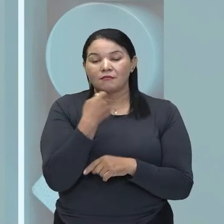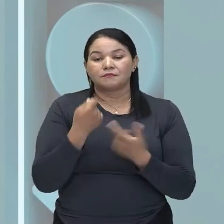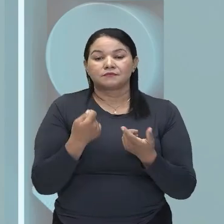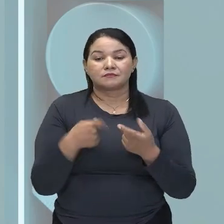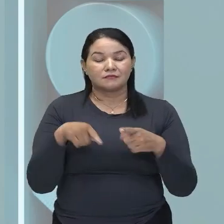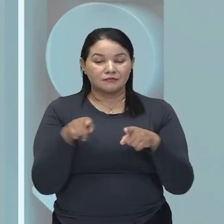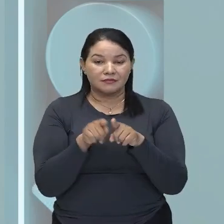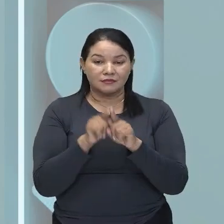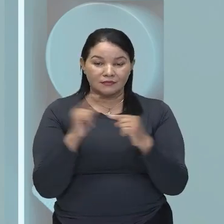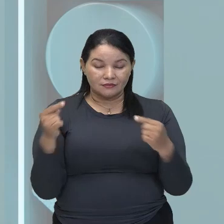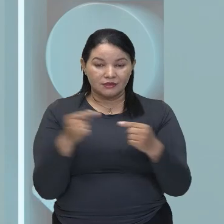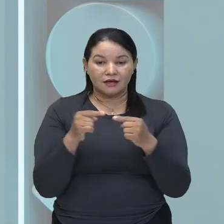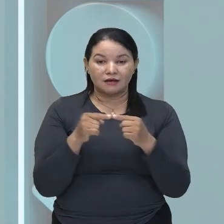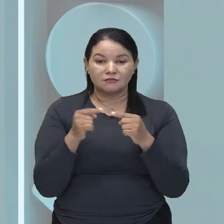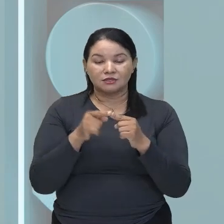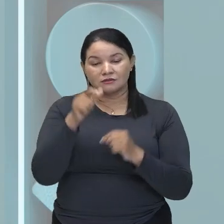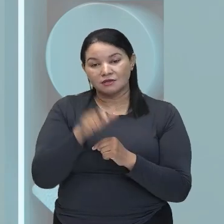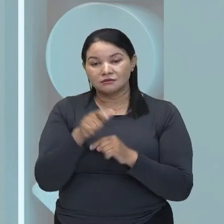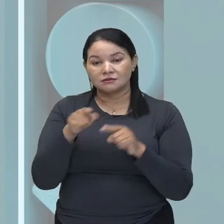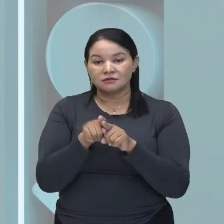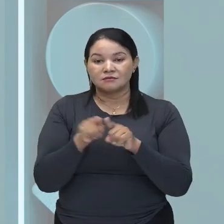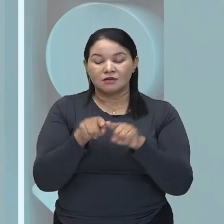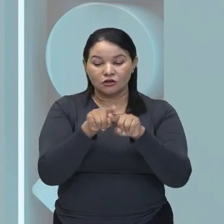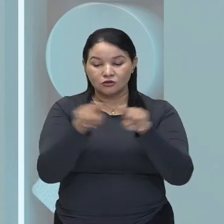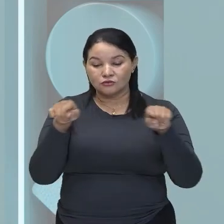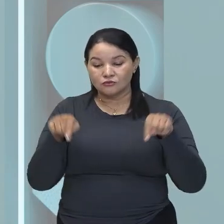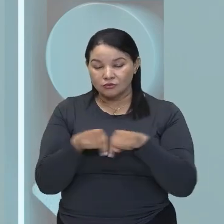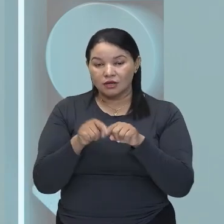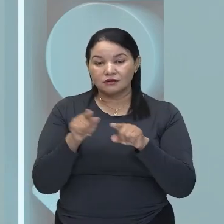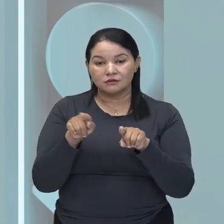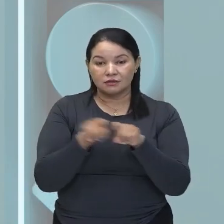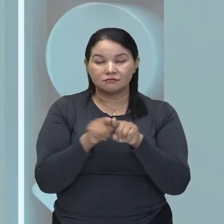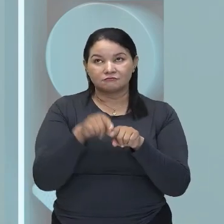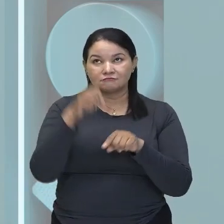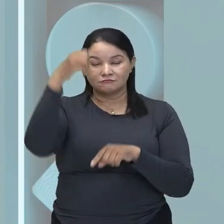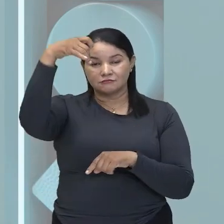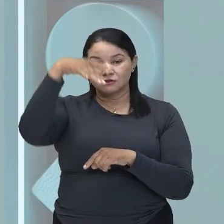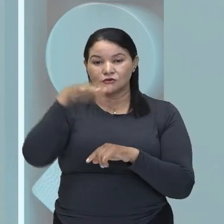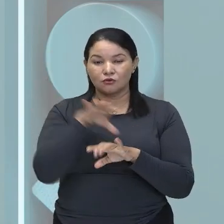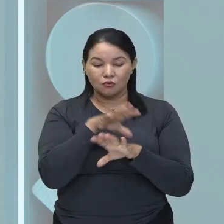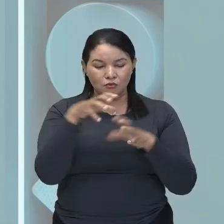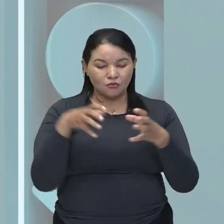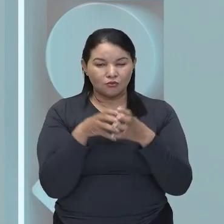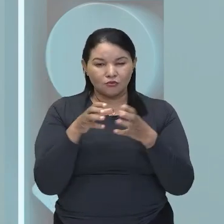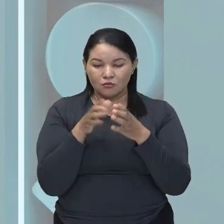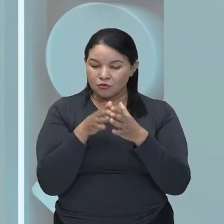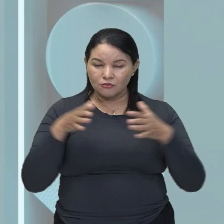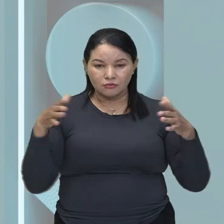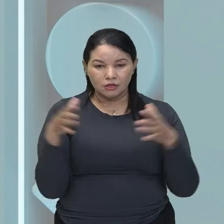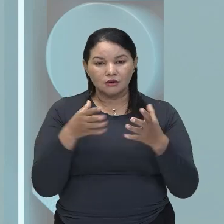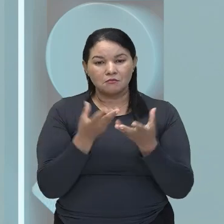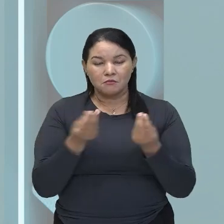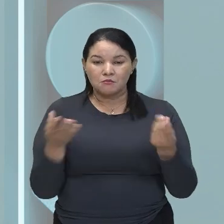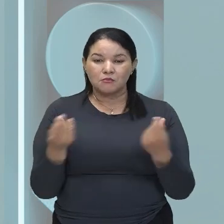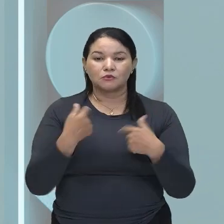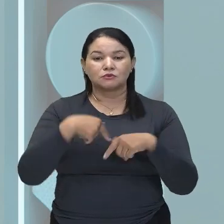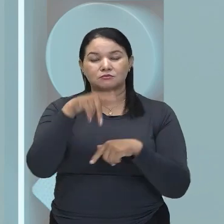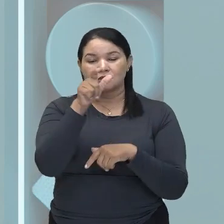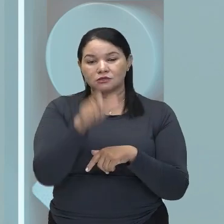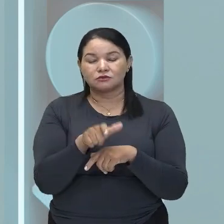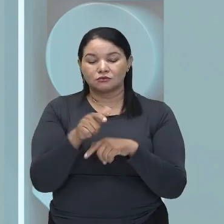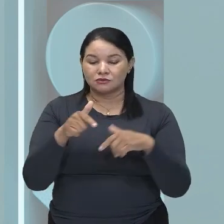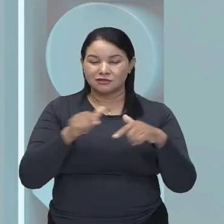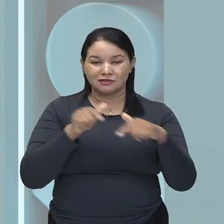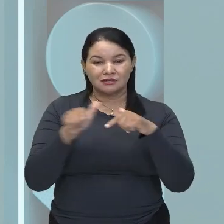personagem. E além do cenário, iluminação. Ou seja, É uma equipe muito grande. Quer dizer, É um